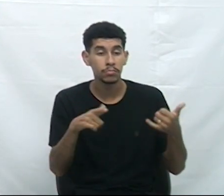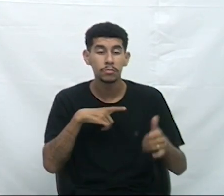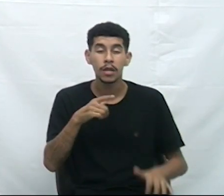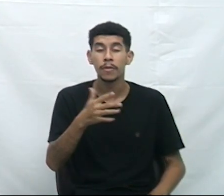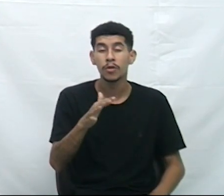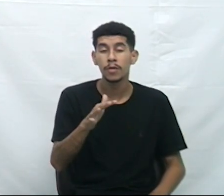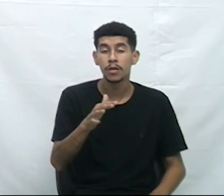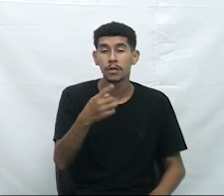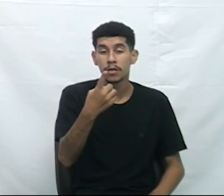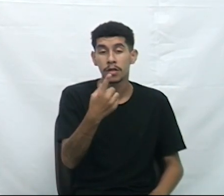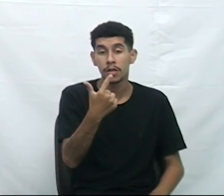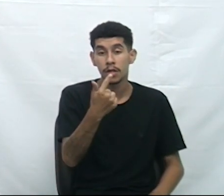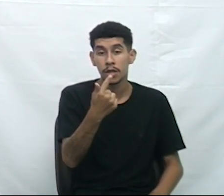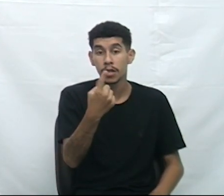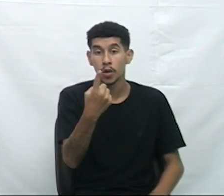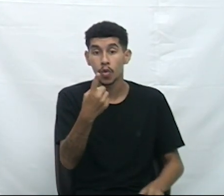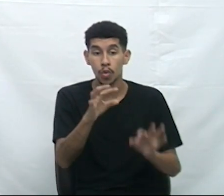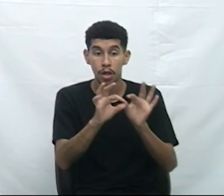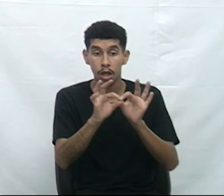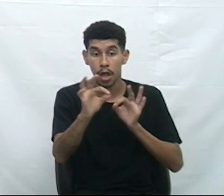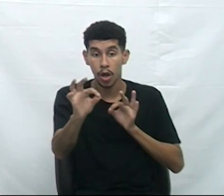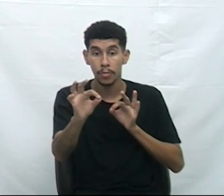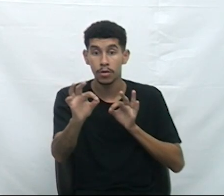quilômetros.